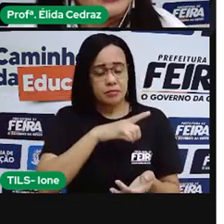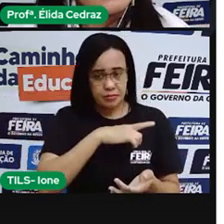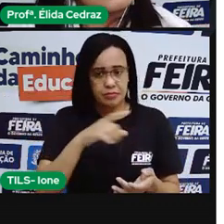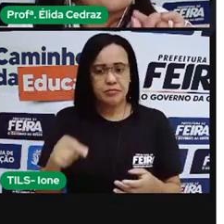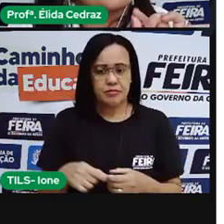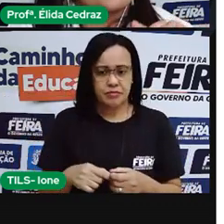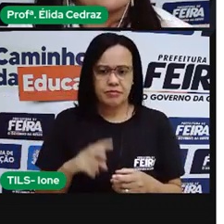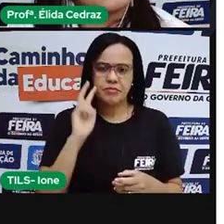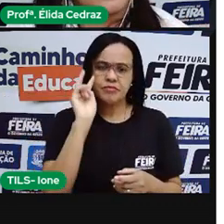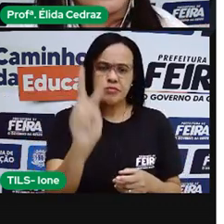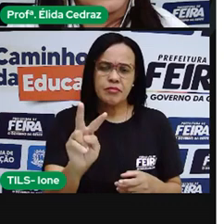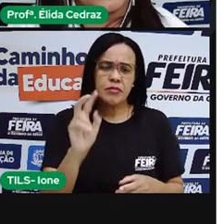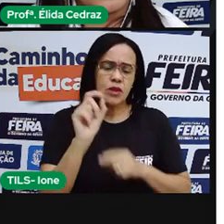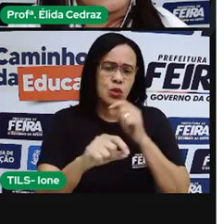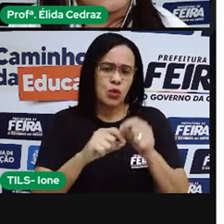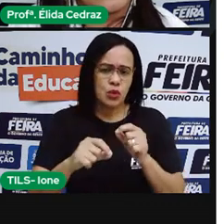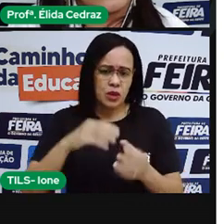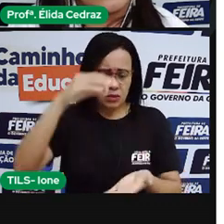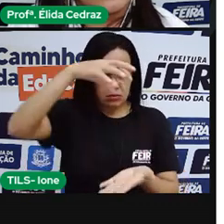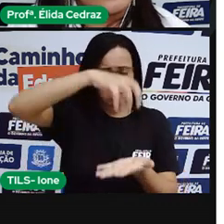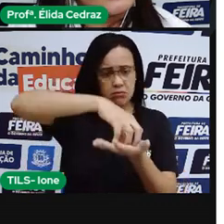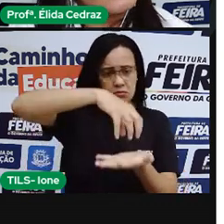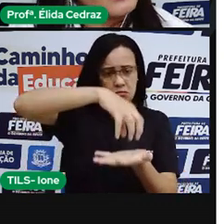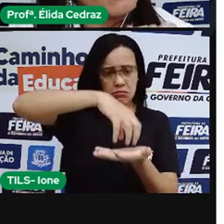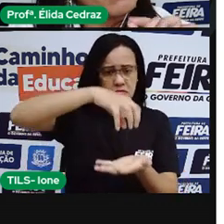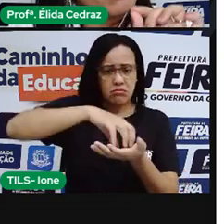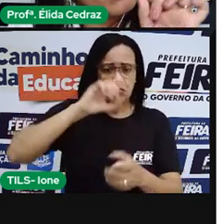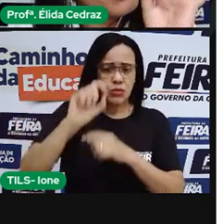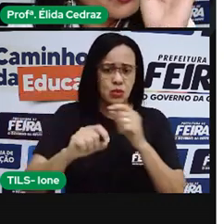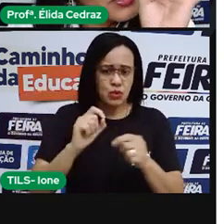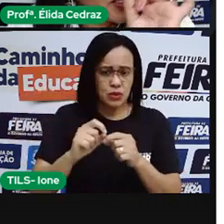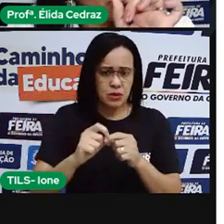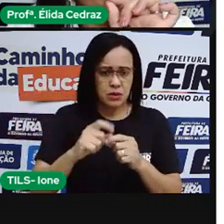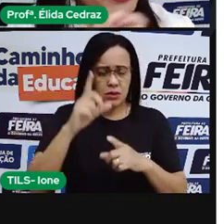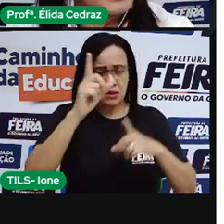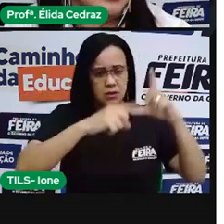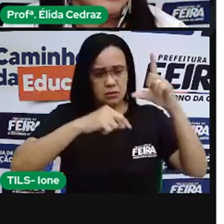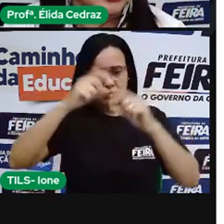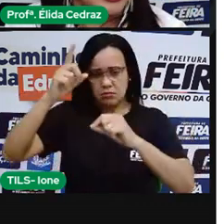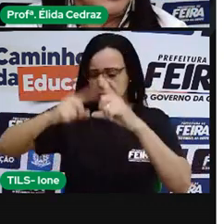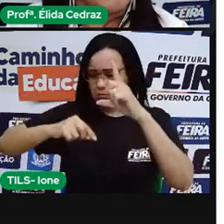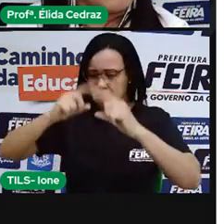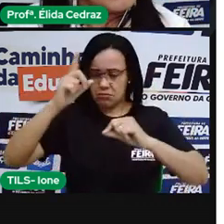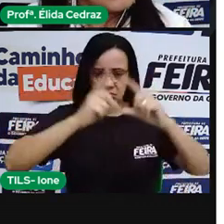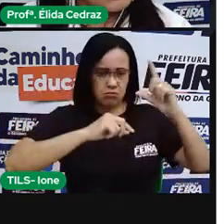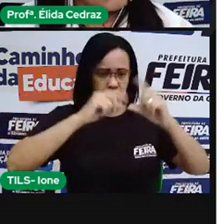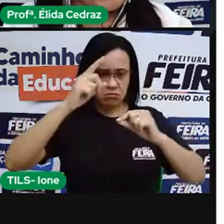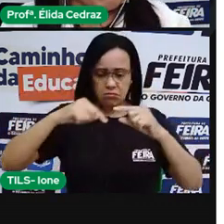são as constelações que estavam no céu naquele dia. como